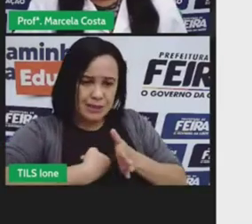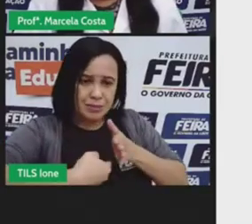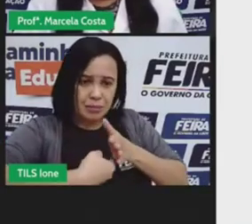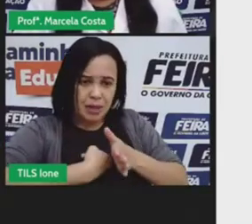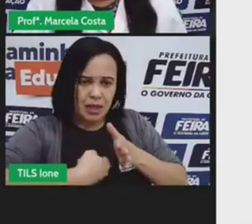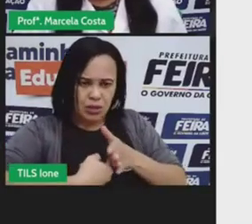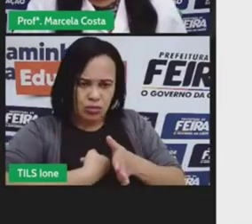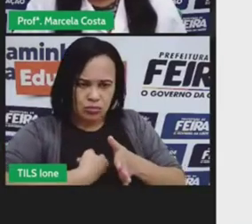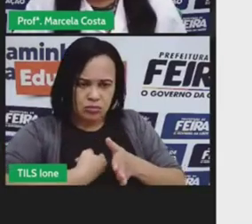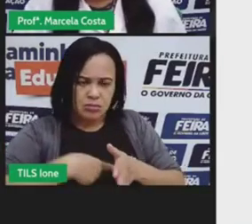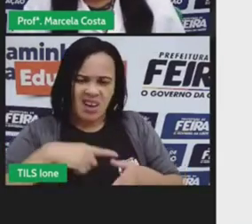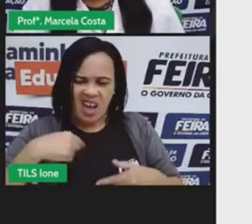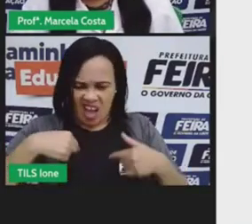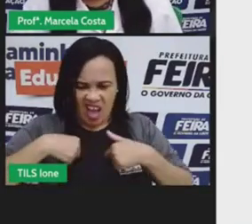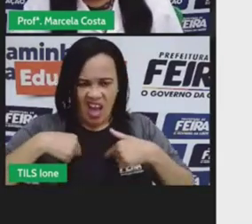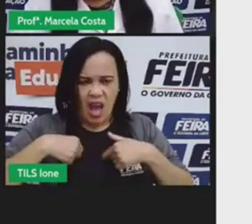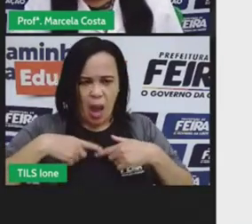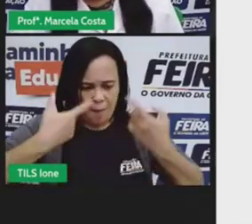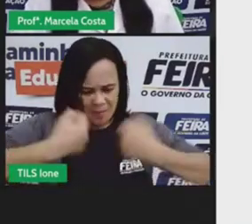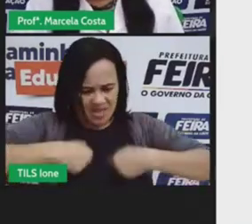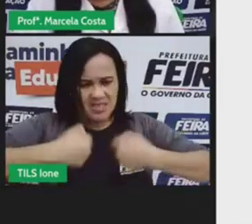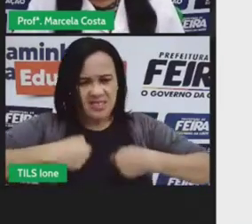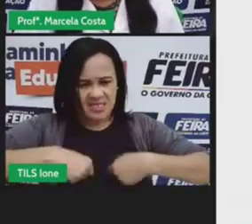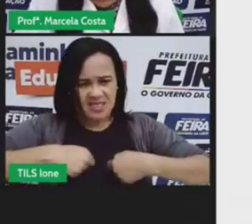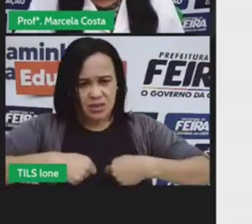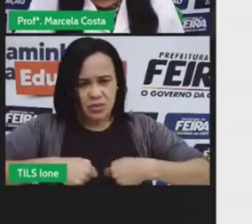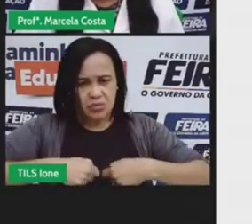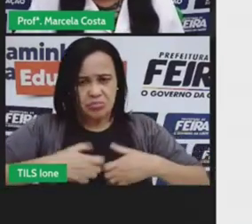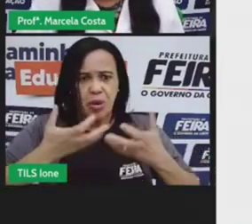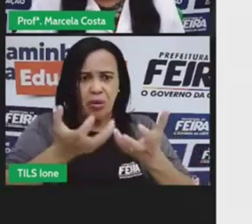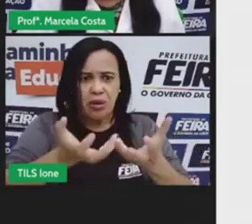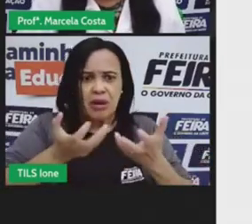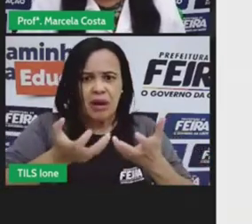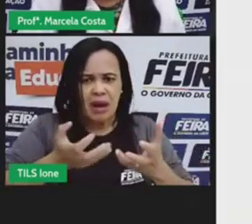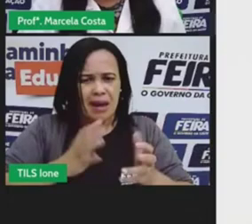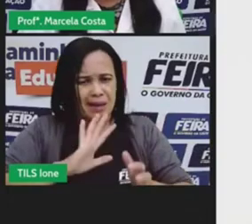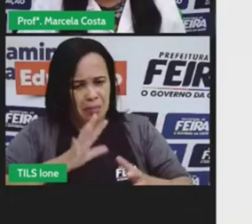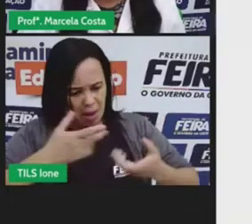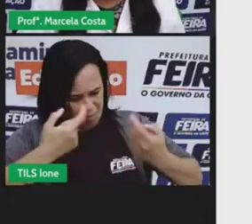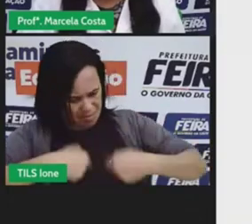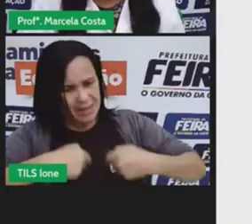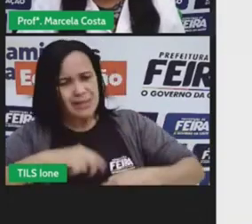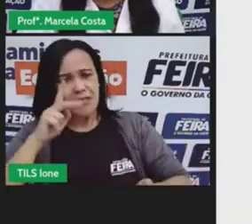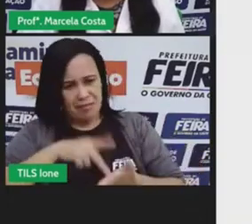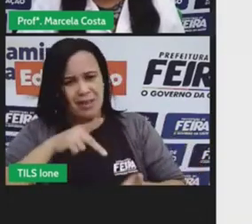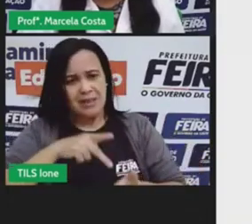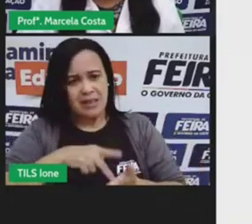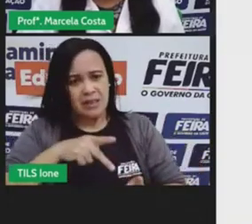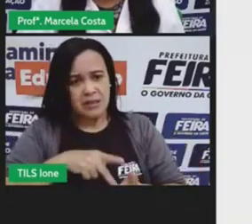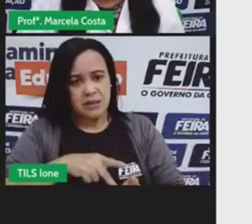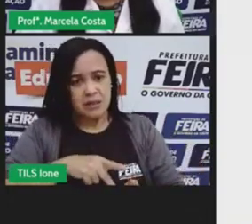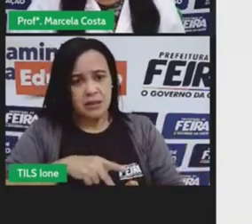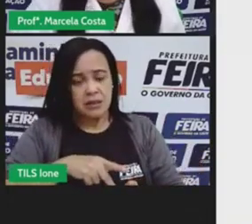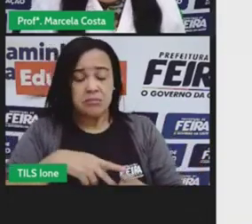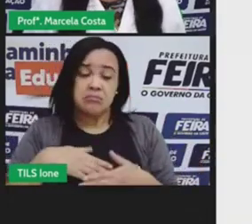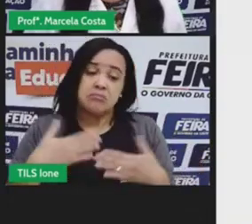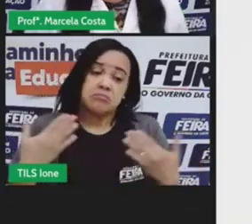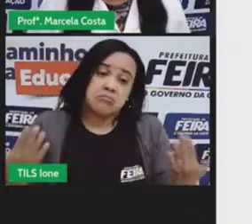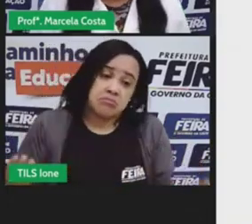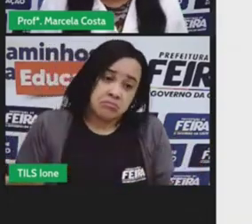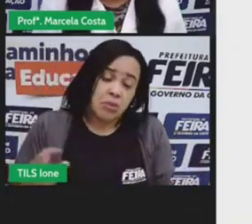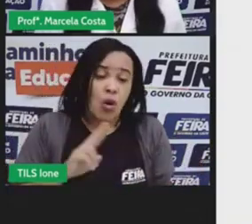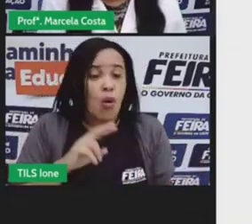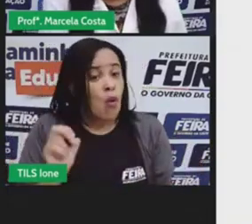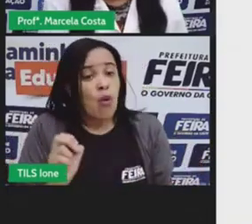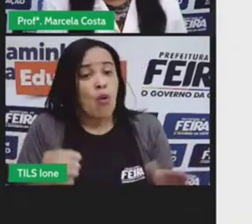quero isso, mas eu preciso? É uma necessidade real? quando